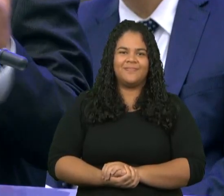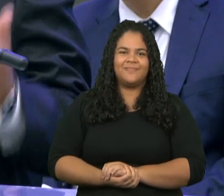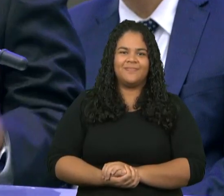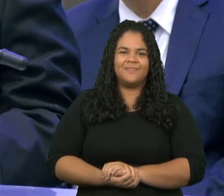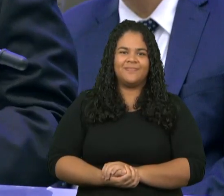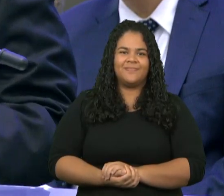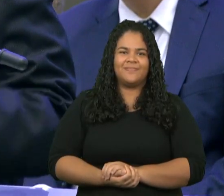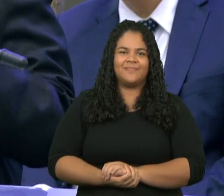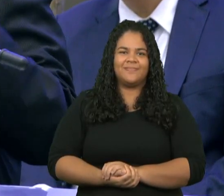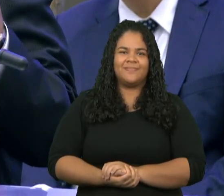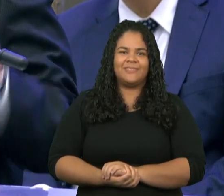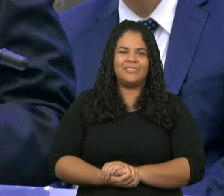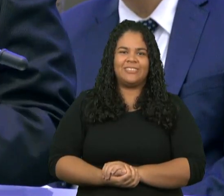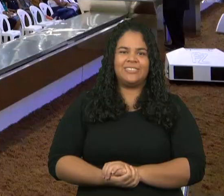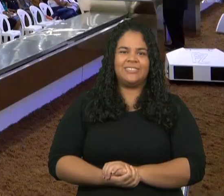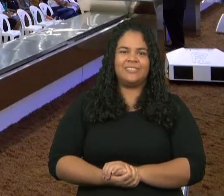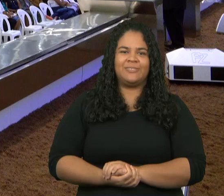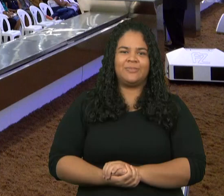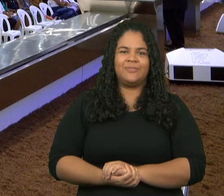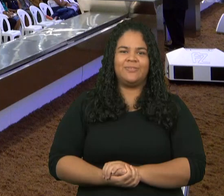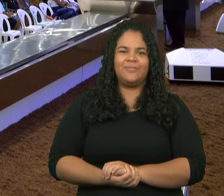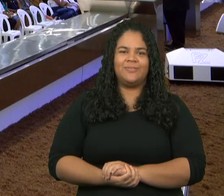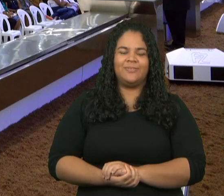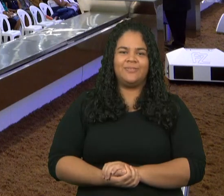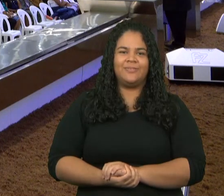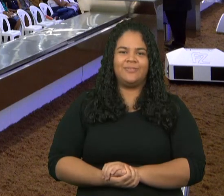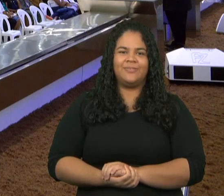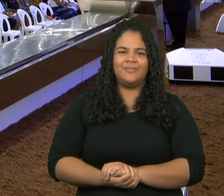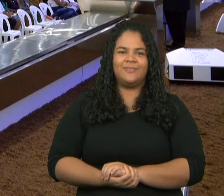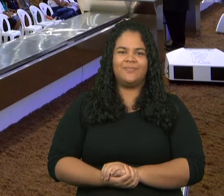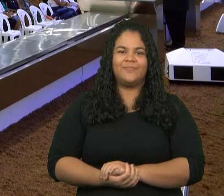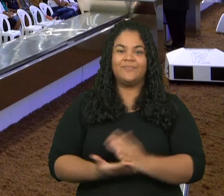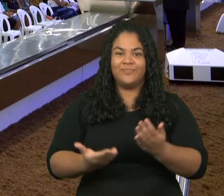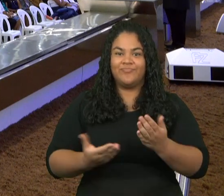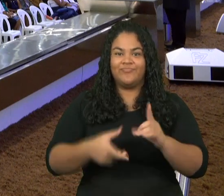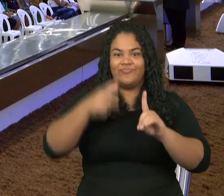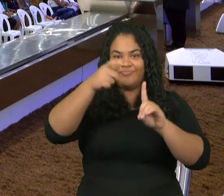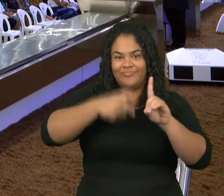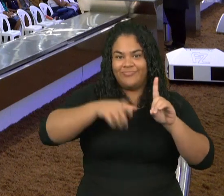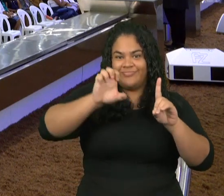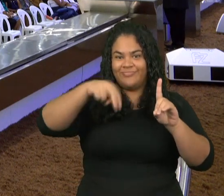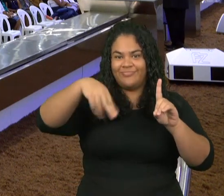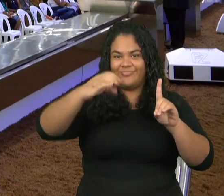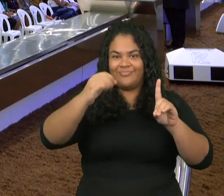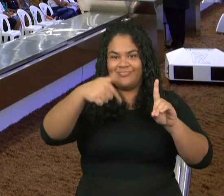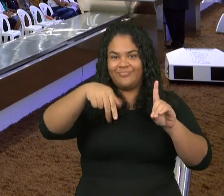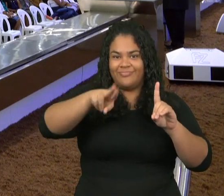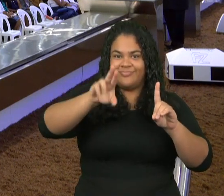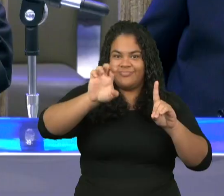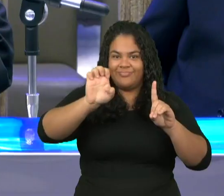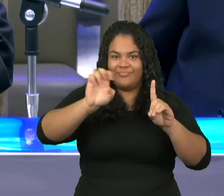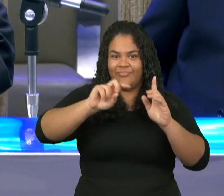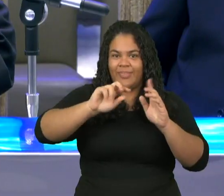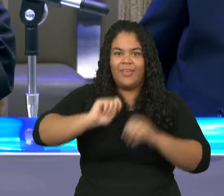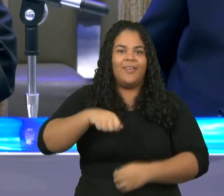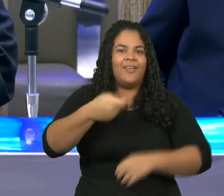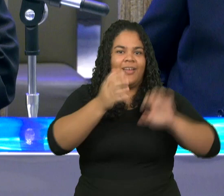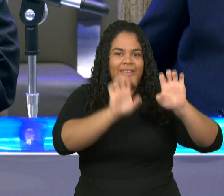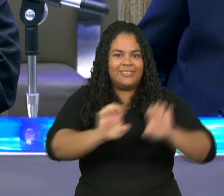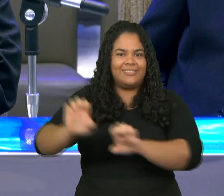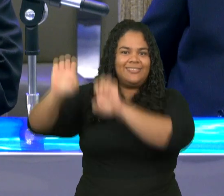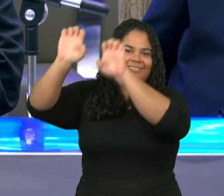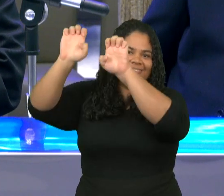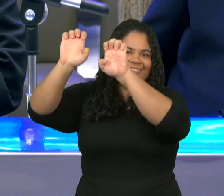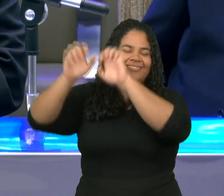arrebatado, que andou com Deus, era descendente da família de Abel, da família piedosa.